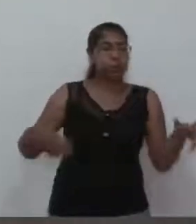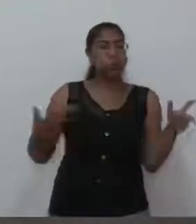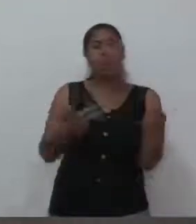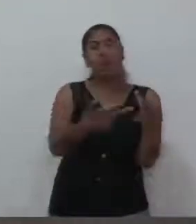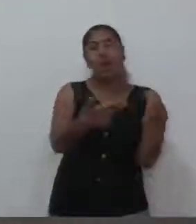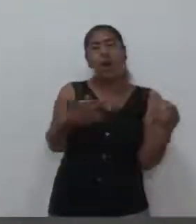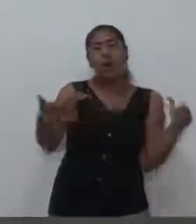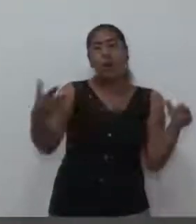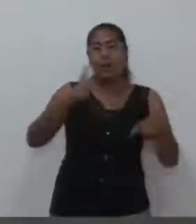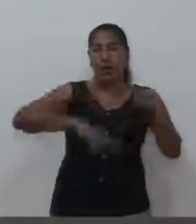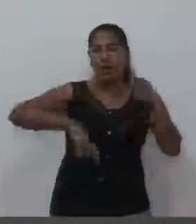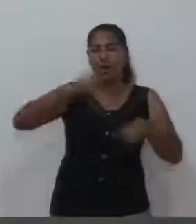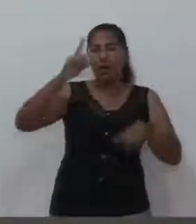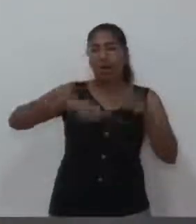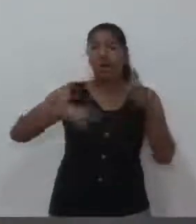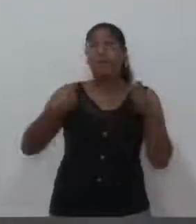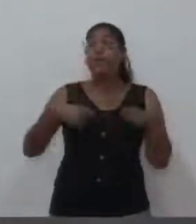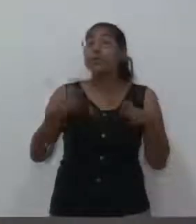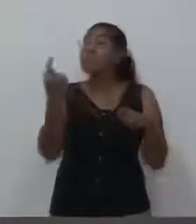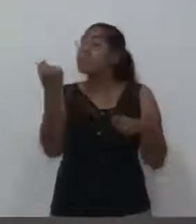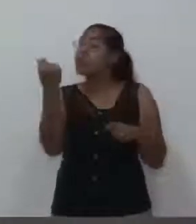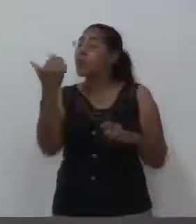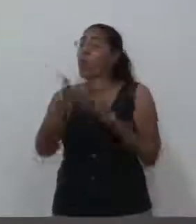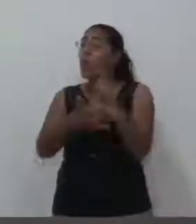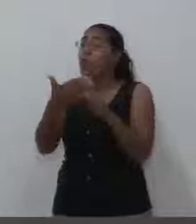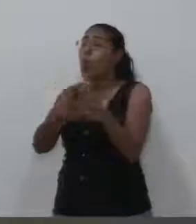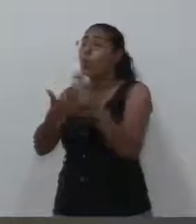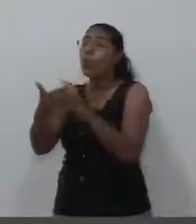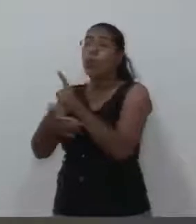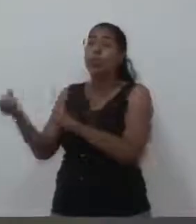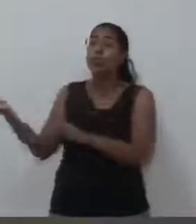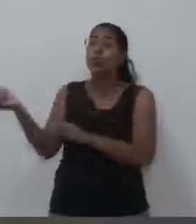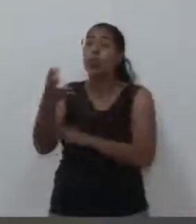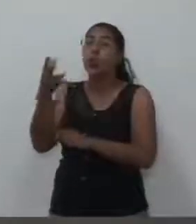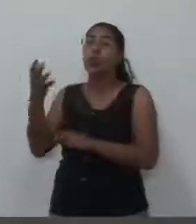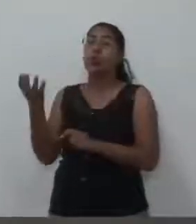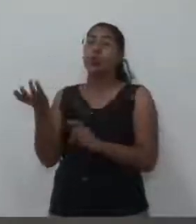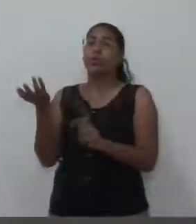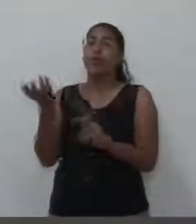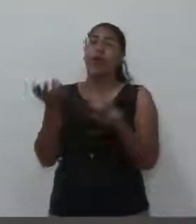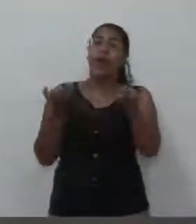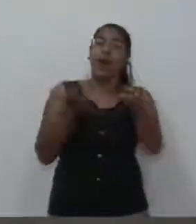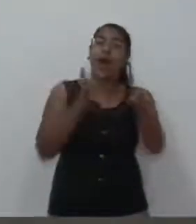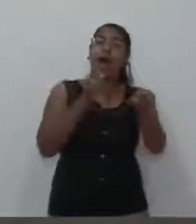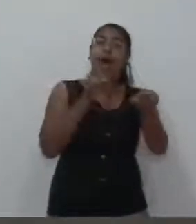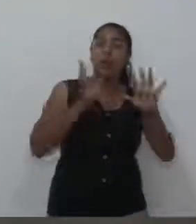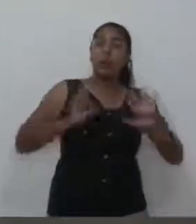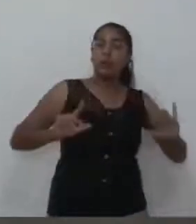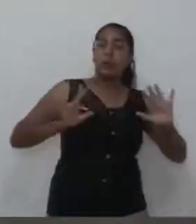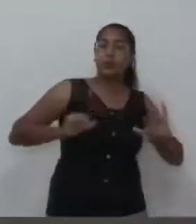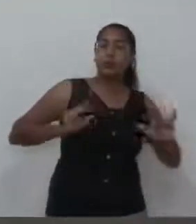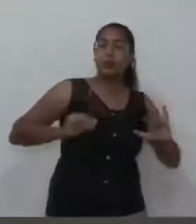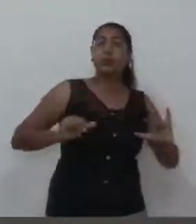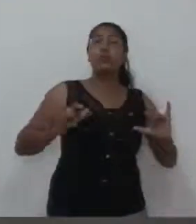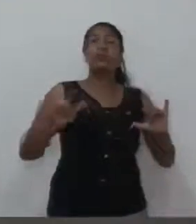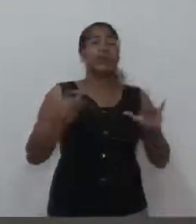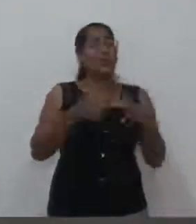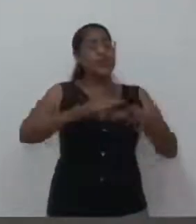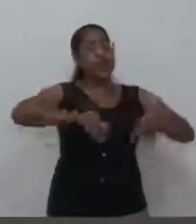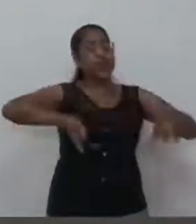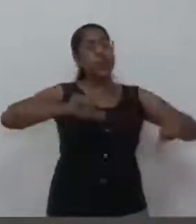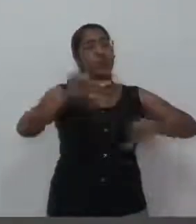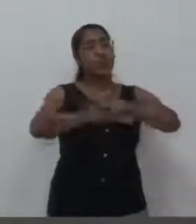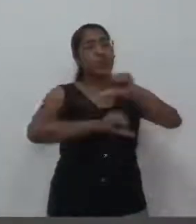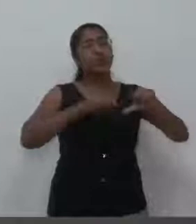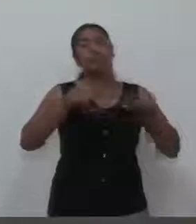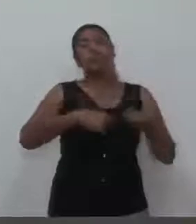mananciais, das nascentes que ainda existem, também do tratamento e distribuição e redução de perdas. Mas, enfim, esse é